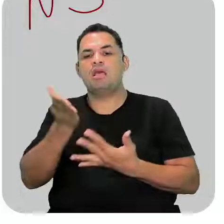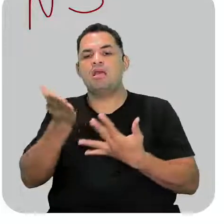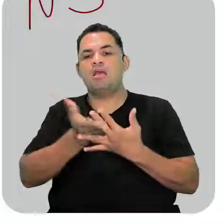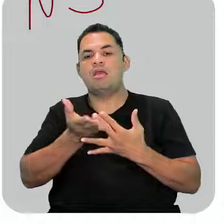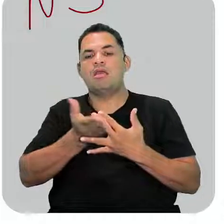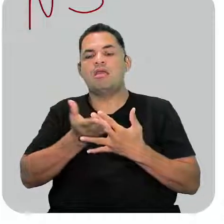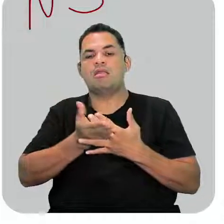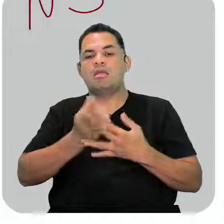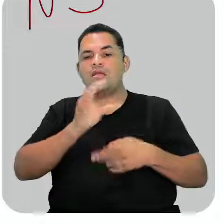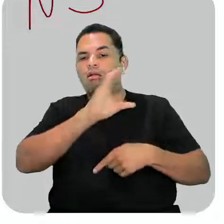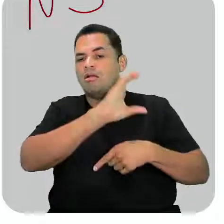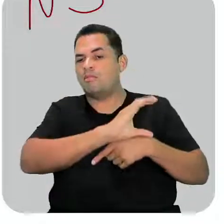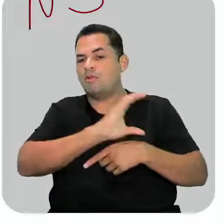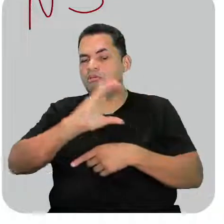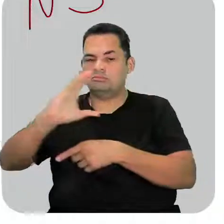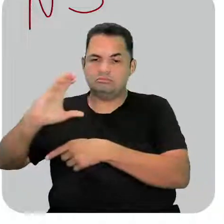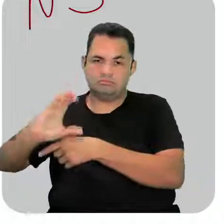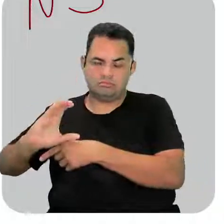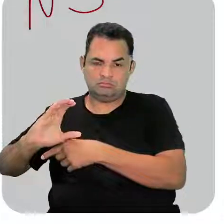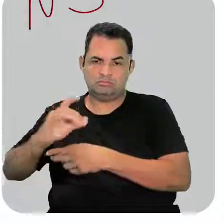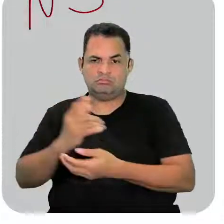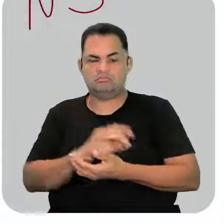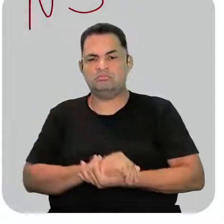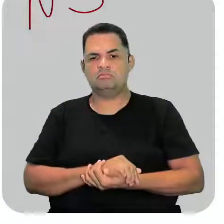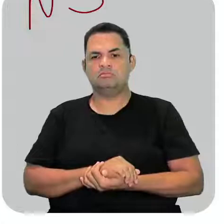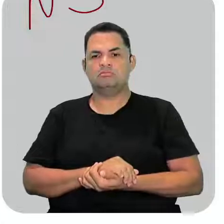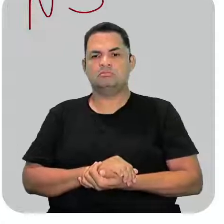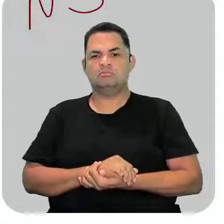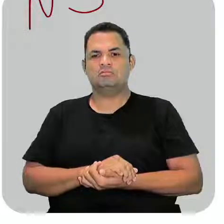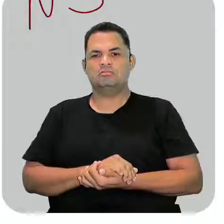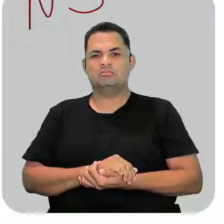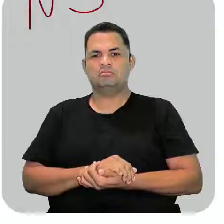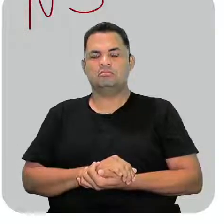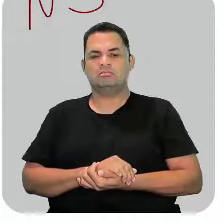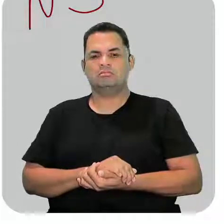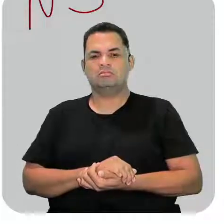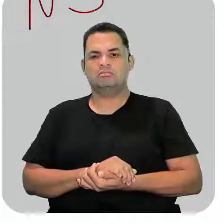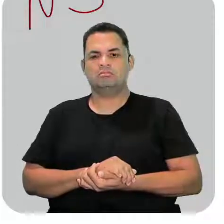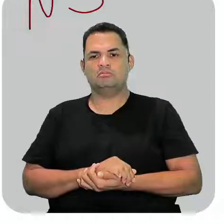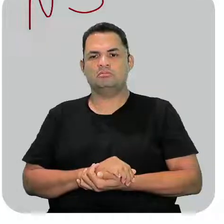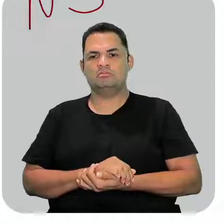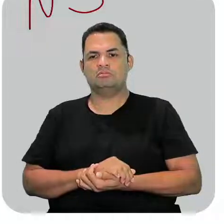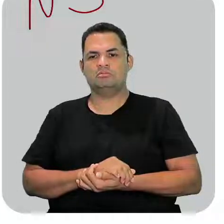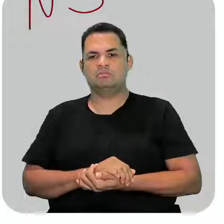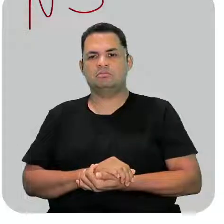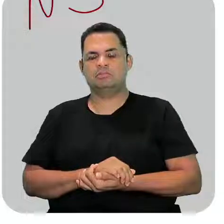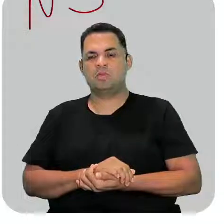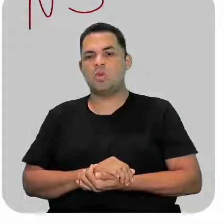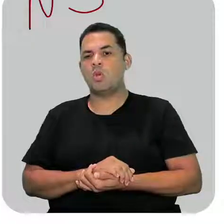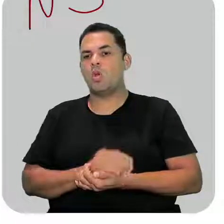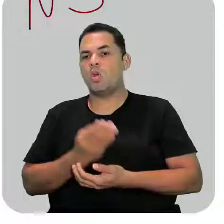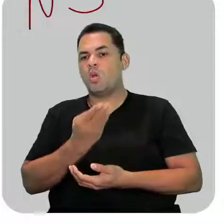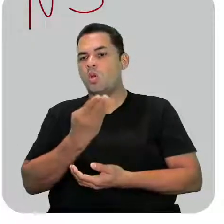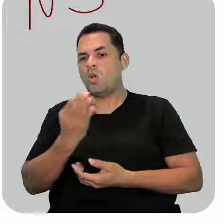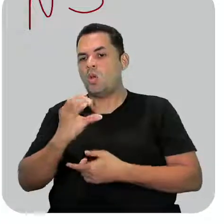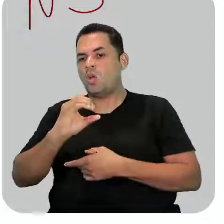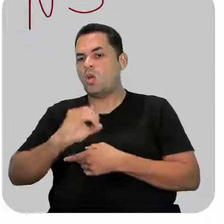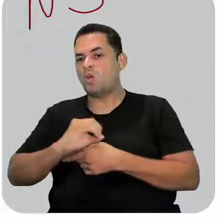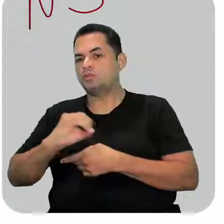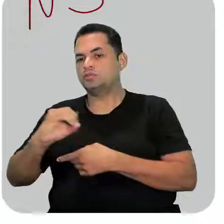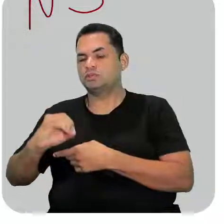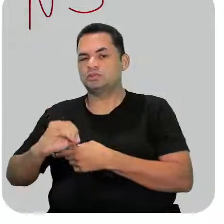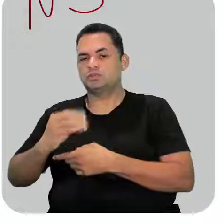átomos de carbono. Ele não está. Então, o nitrogênio não é heteroátomo. Os oxigênios estão aqui e aqui no